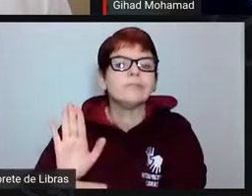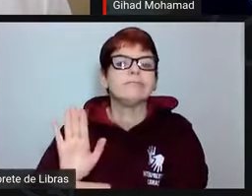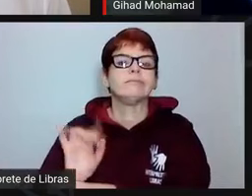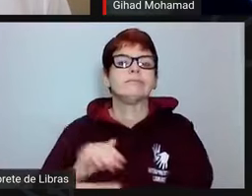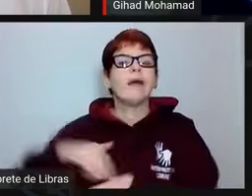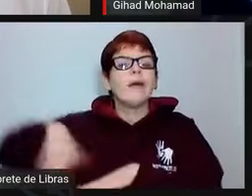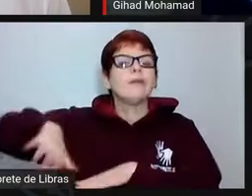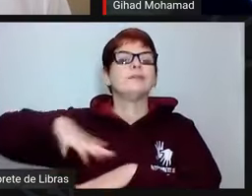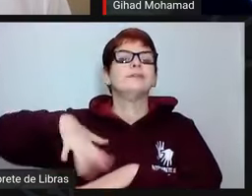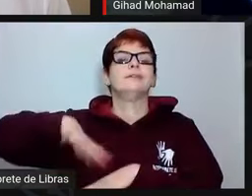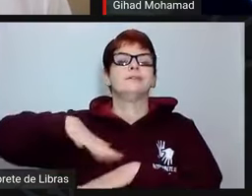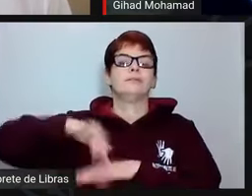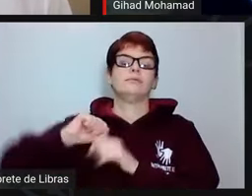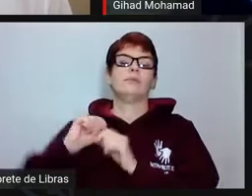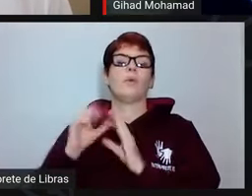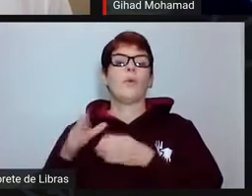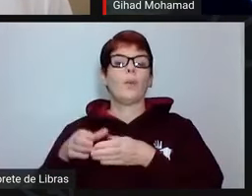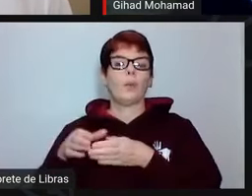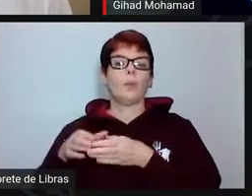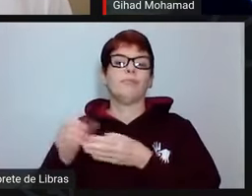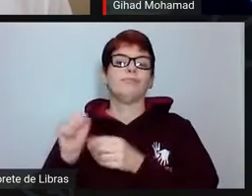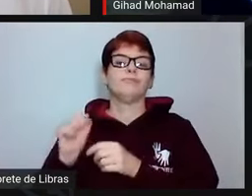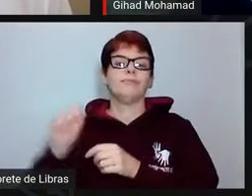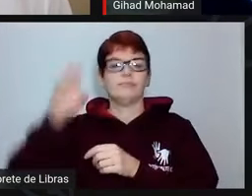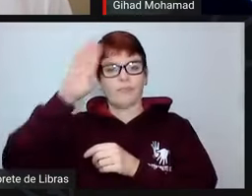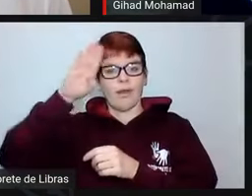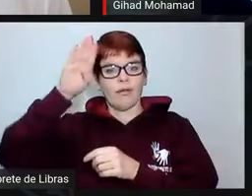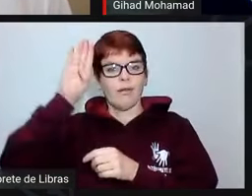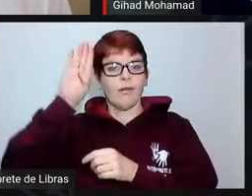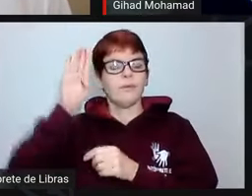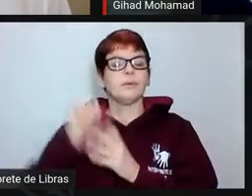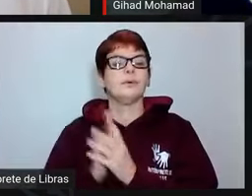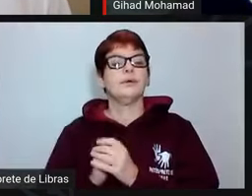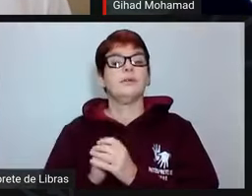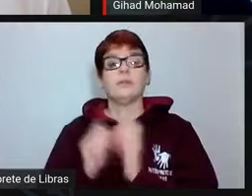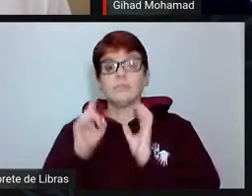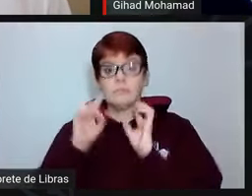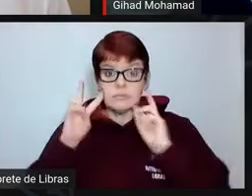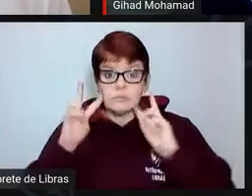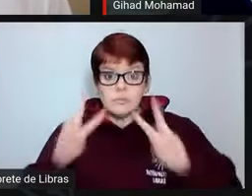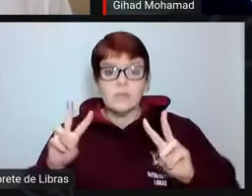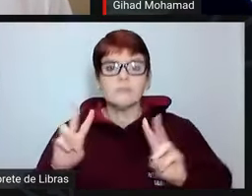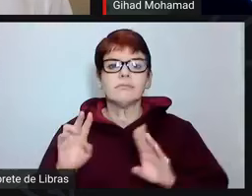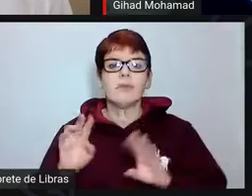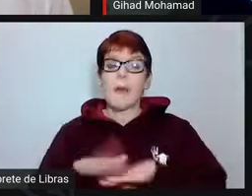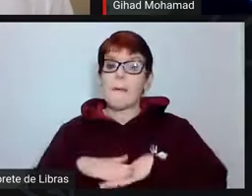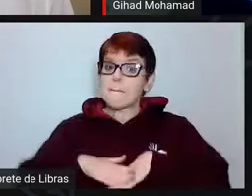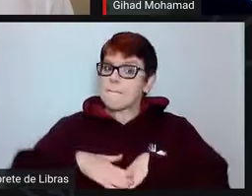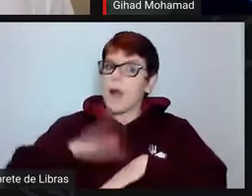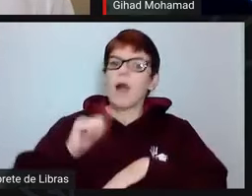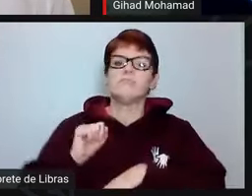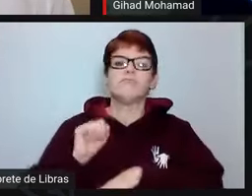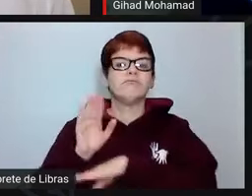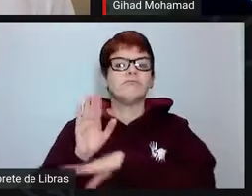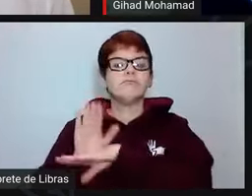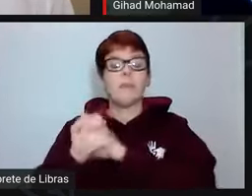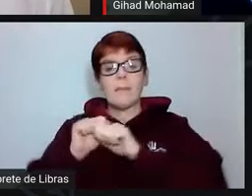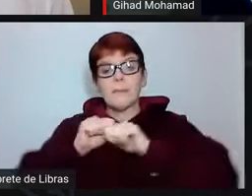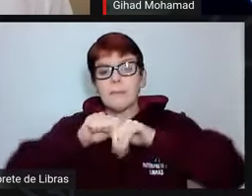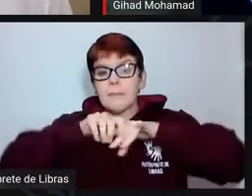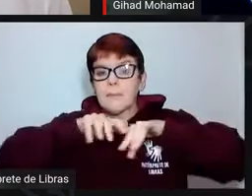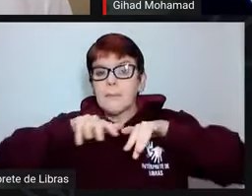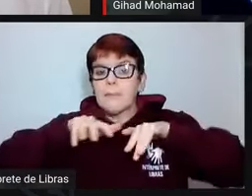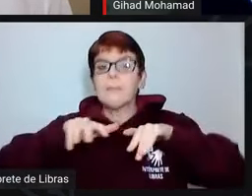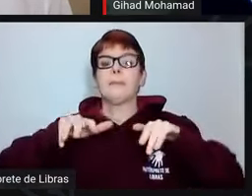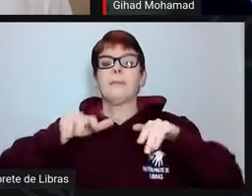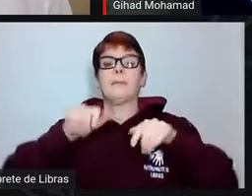uma das mais amplas e em termos de cobertura e das mais abrangentes em termos de número